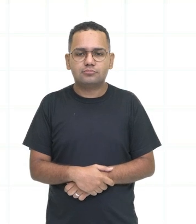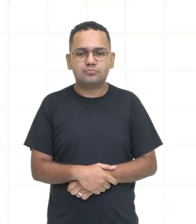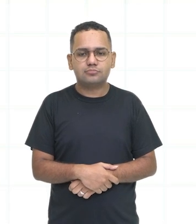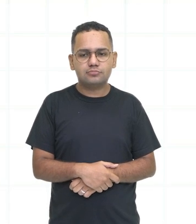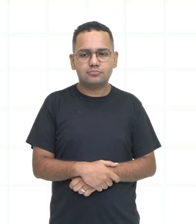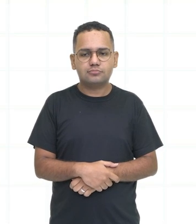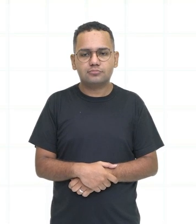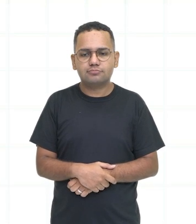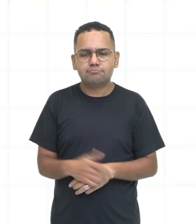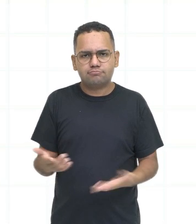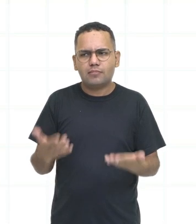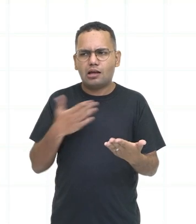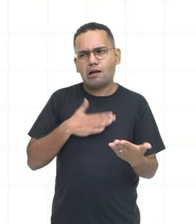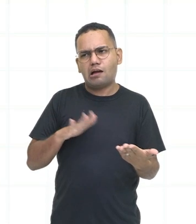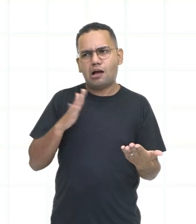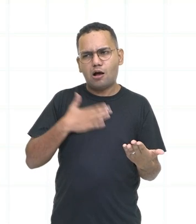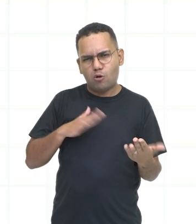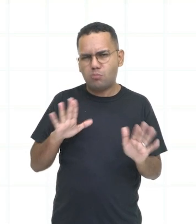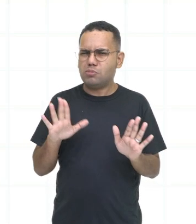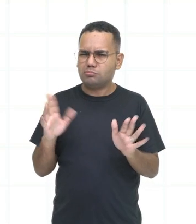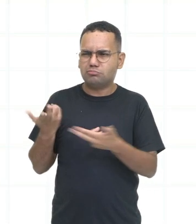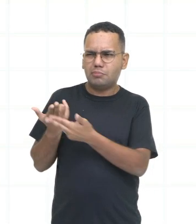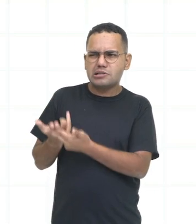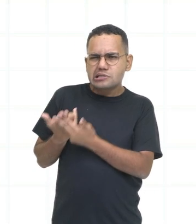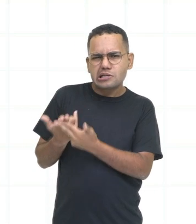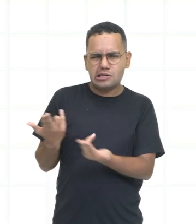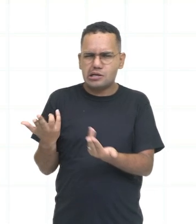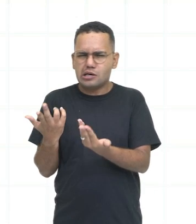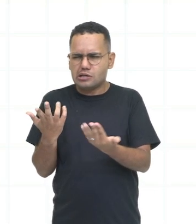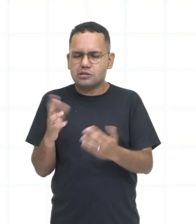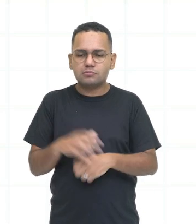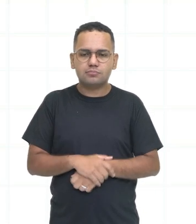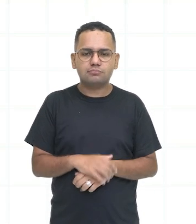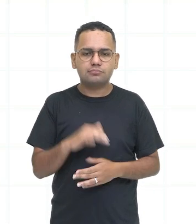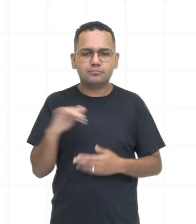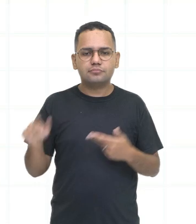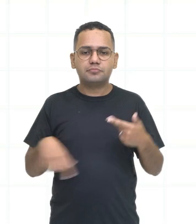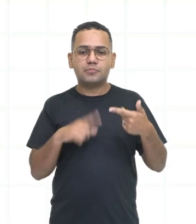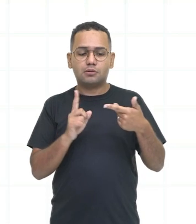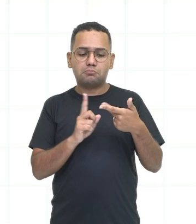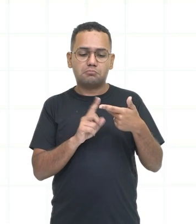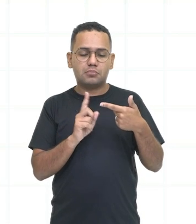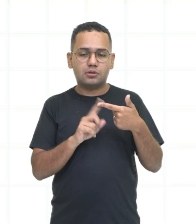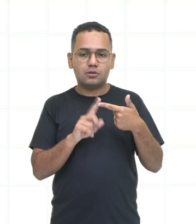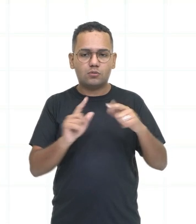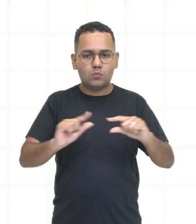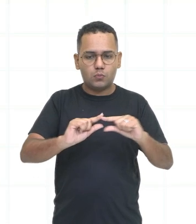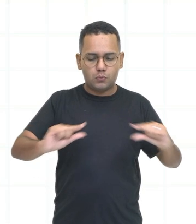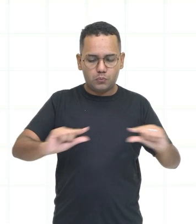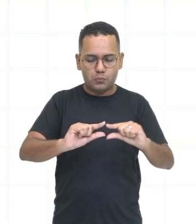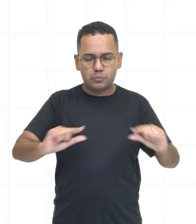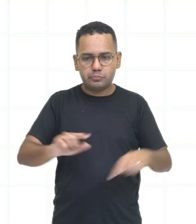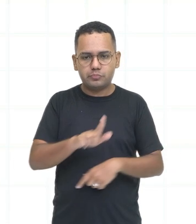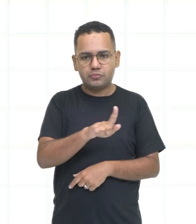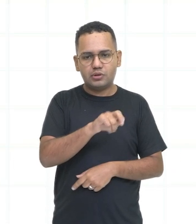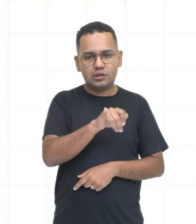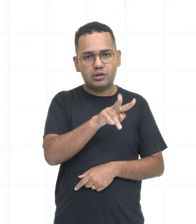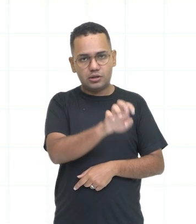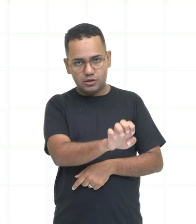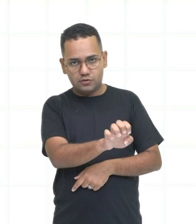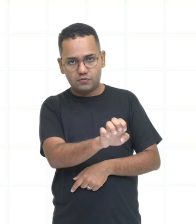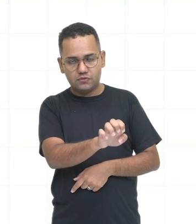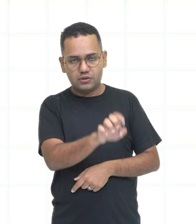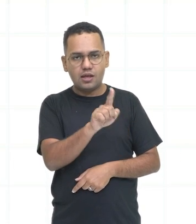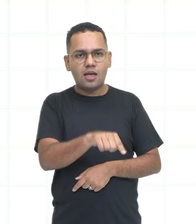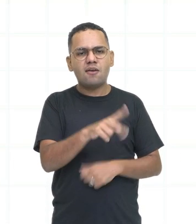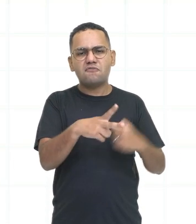no sentido mais de relaxa. Aí eu tenho, give a ride, give a ride é dar uma carona, tá? A palavrinha give é um verbo, né, significa dar,